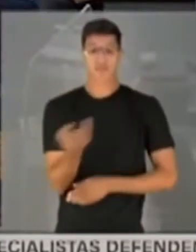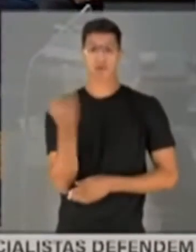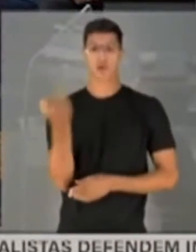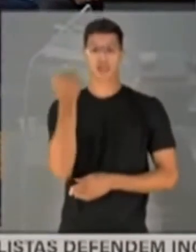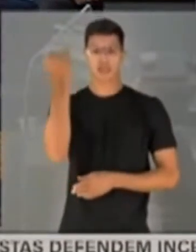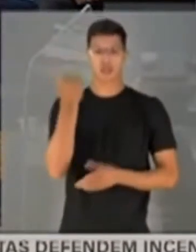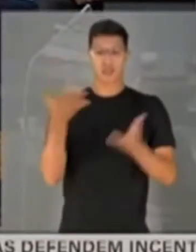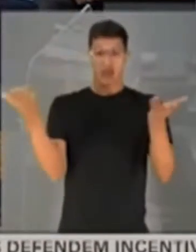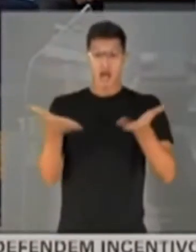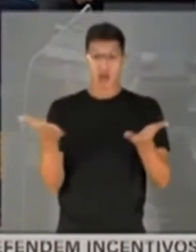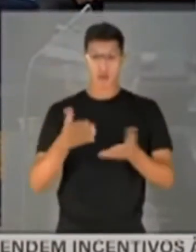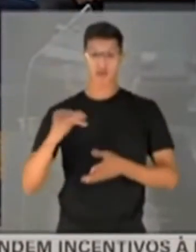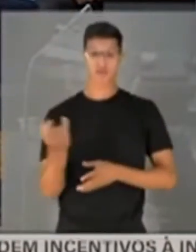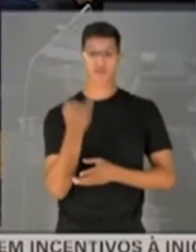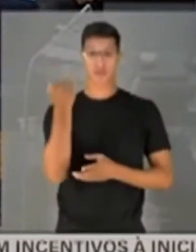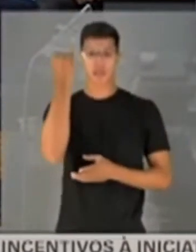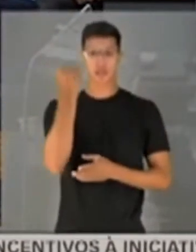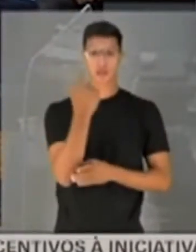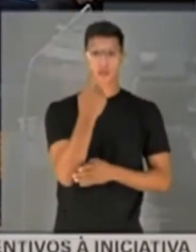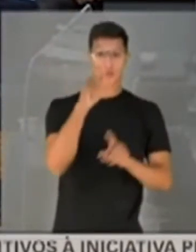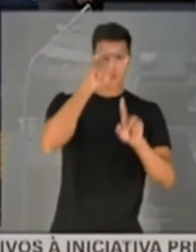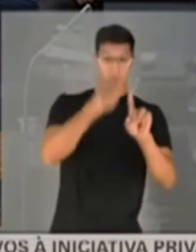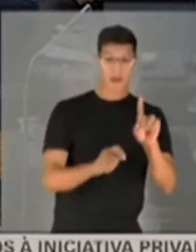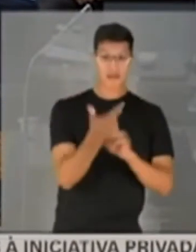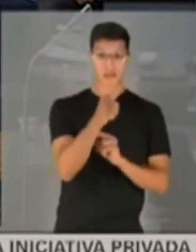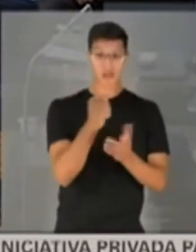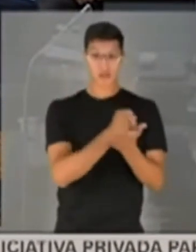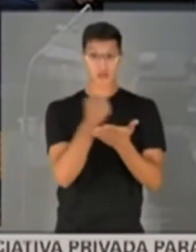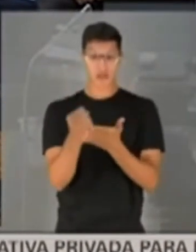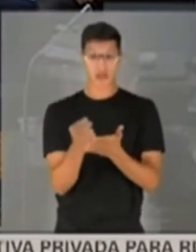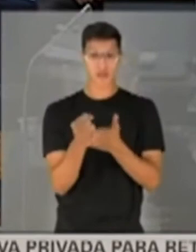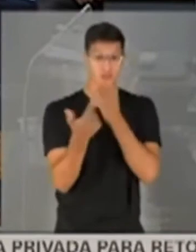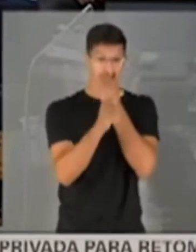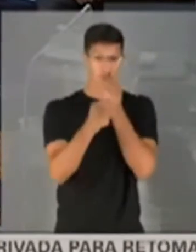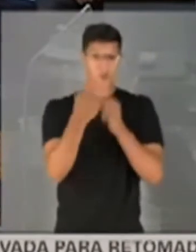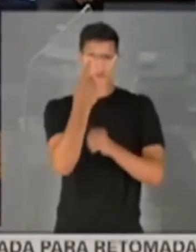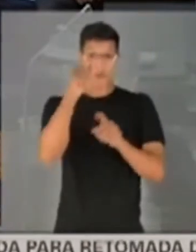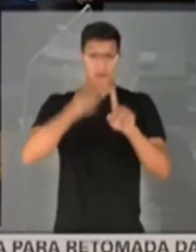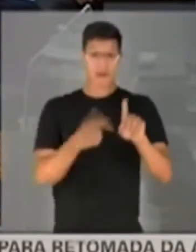informação de agora é fundamental. É. Teve um mês sem contrato. Teve um mês sem fiscal esse contrato. É. É. fim... Você vai